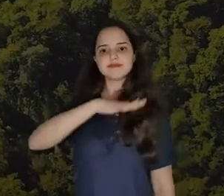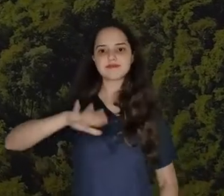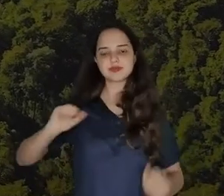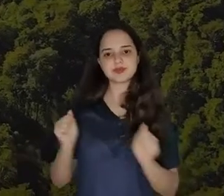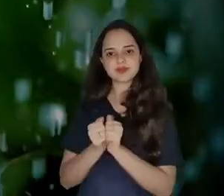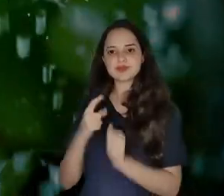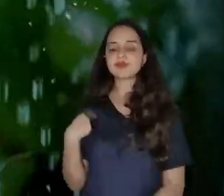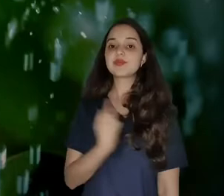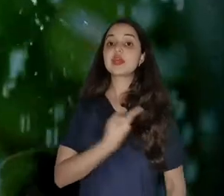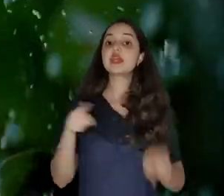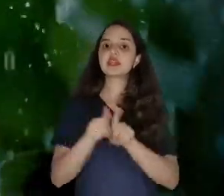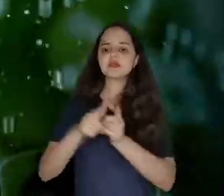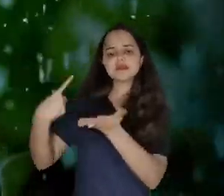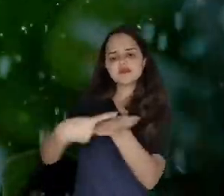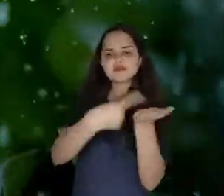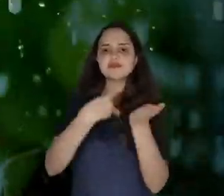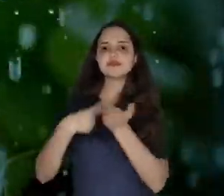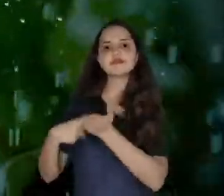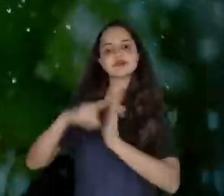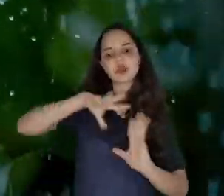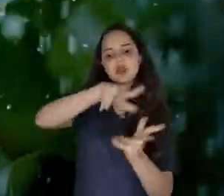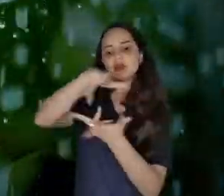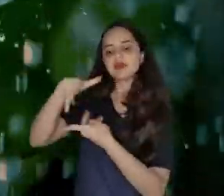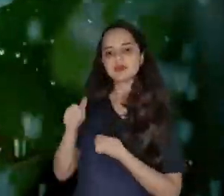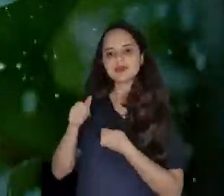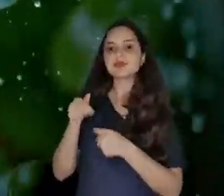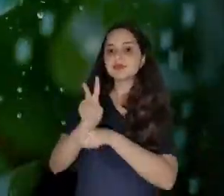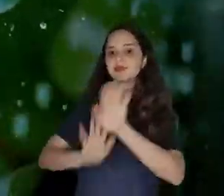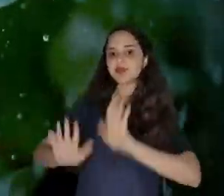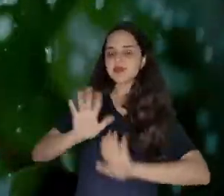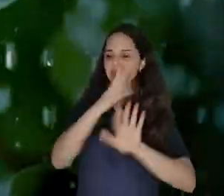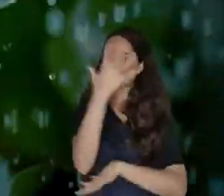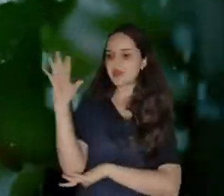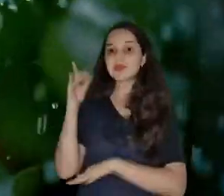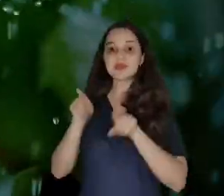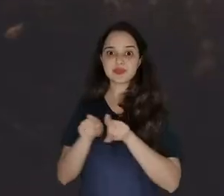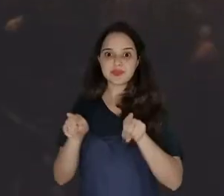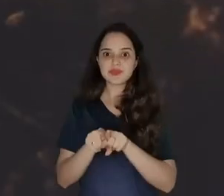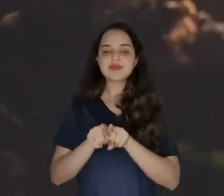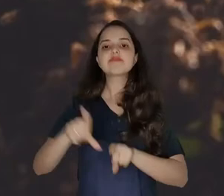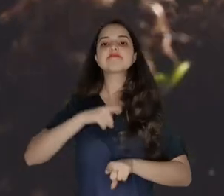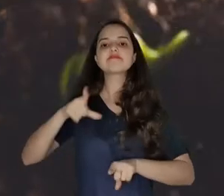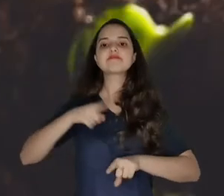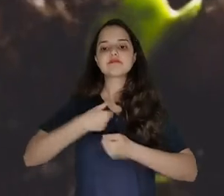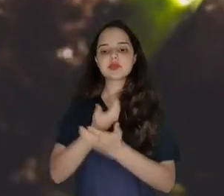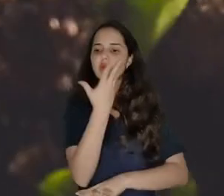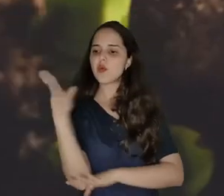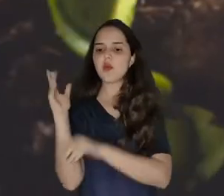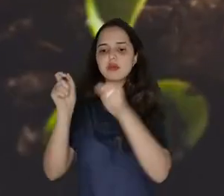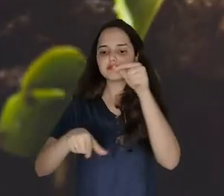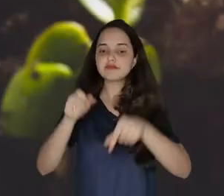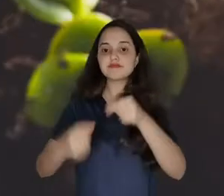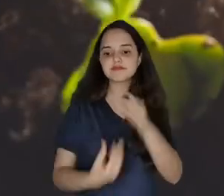ativos florestais. Também fizemos acordos com a Conservação Internacional e The Nature Conservancy, além de lançar o Fundo de